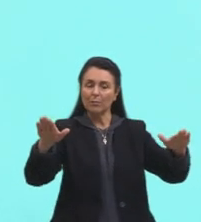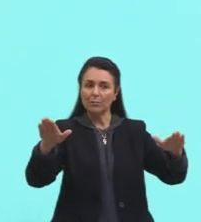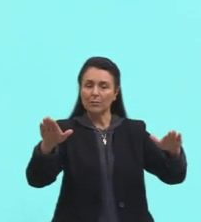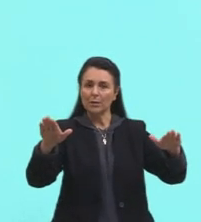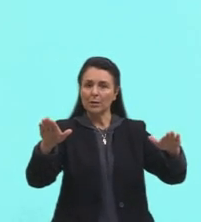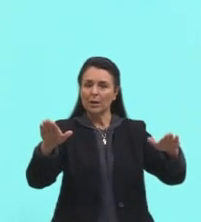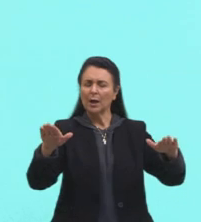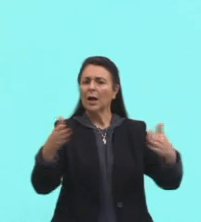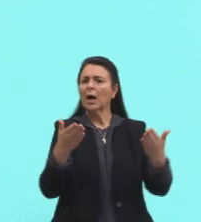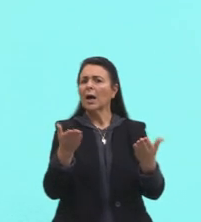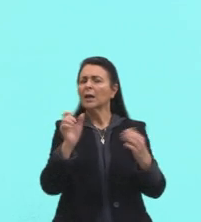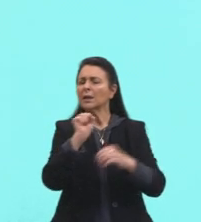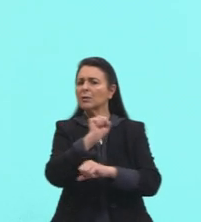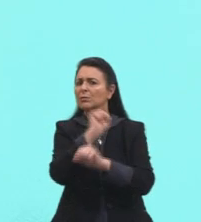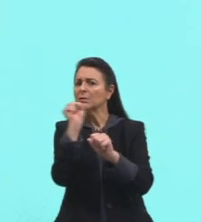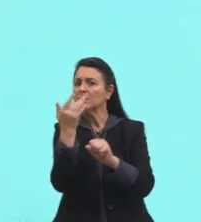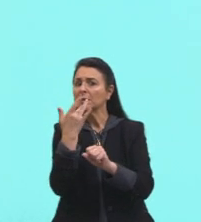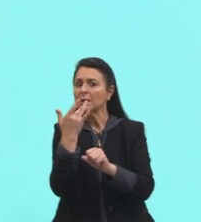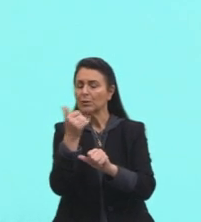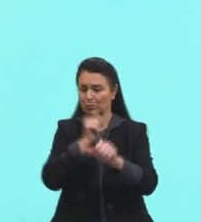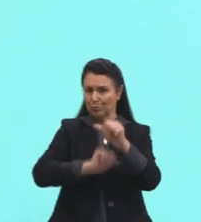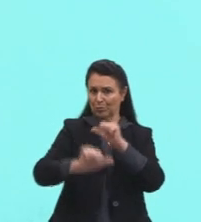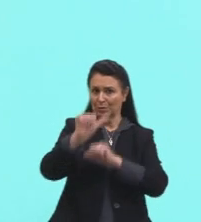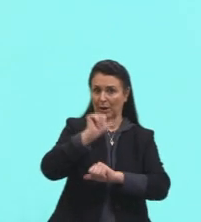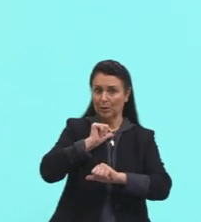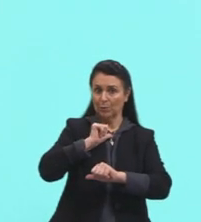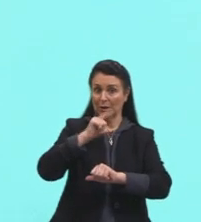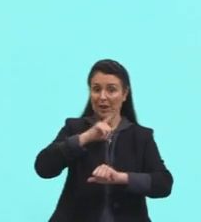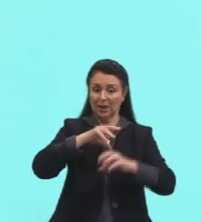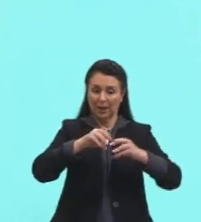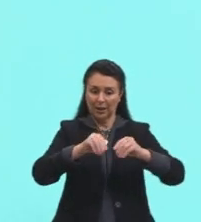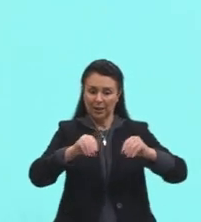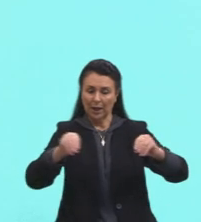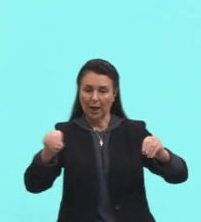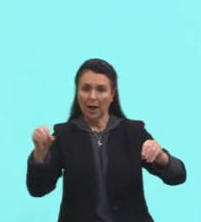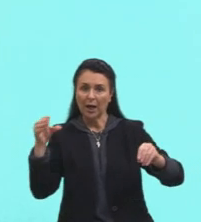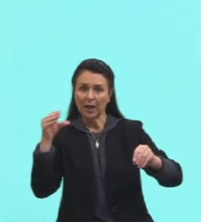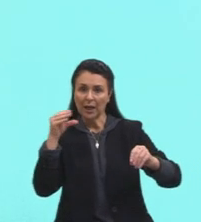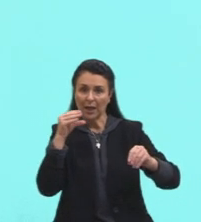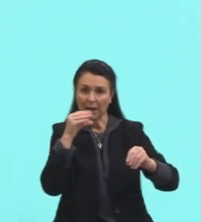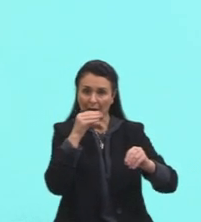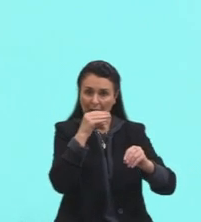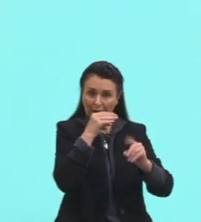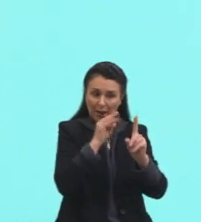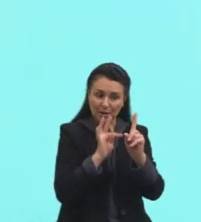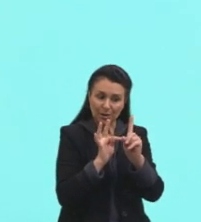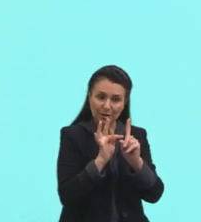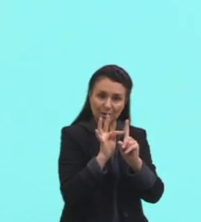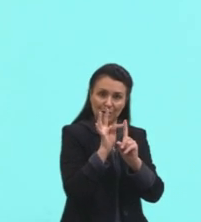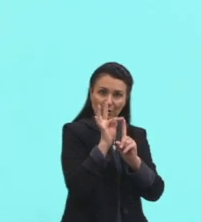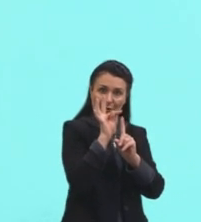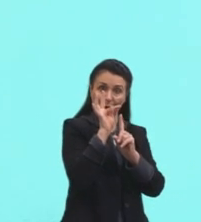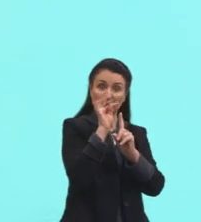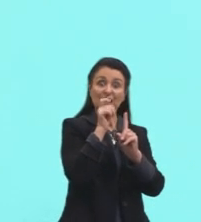aonde nós temos a areia, vai esquentar, sobe, esfria, desce. Então, tu vai ter